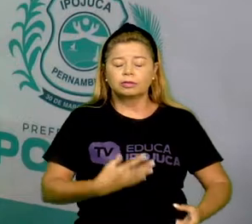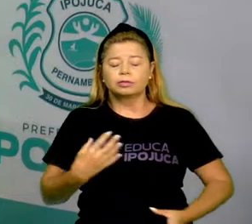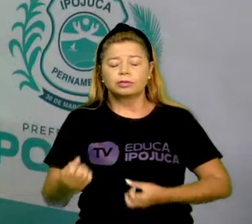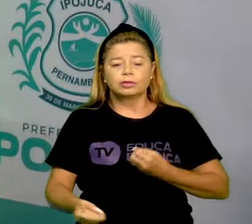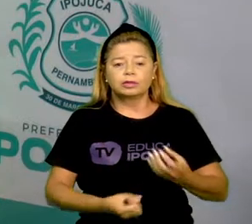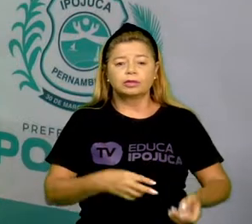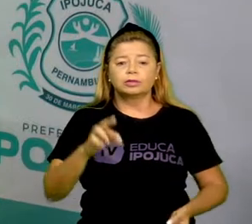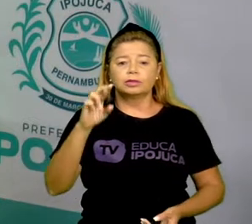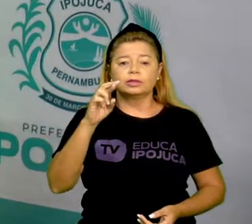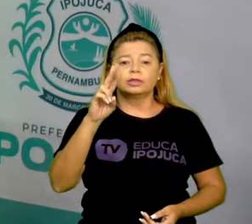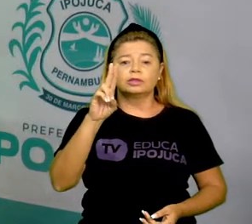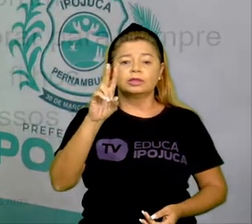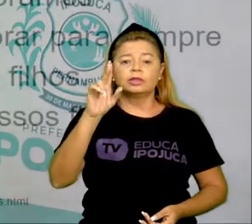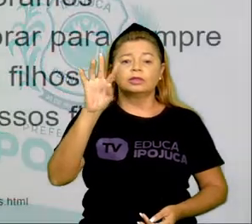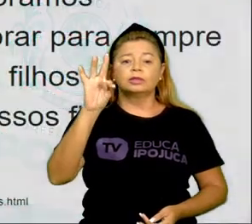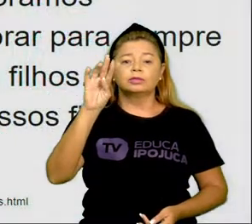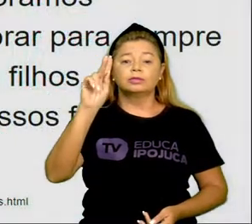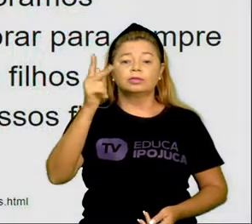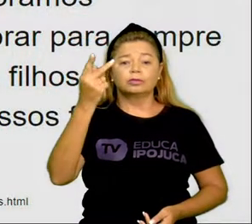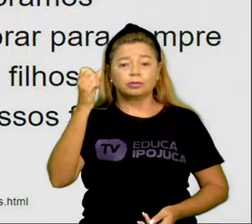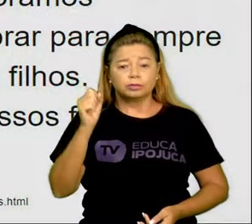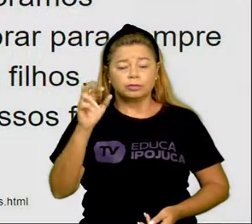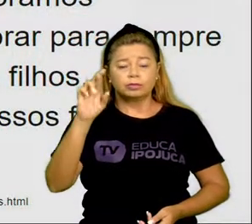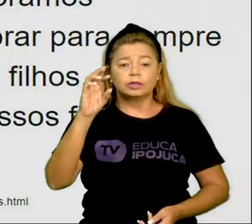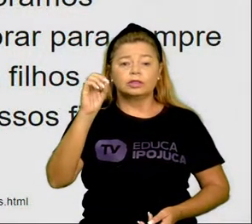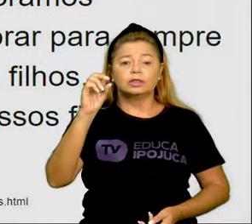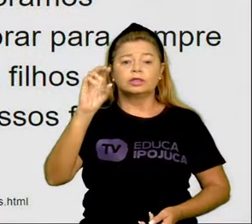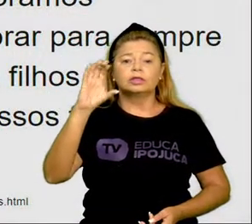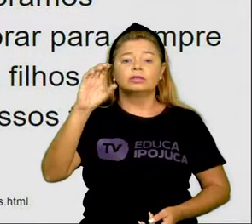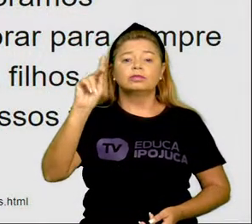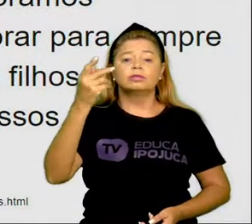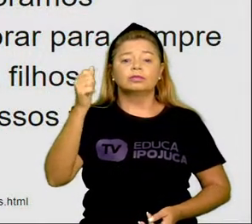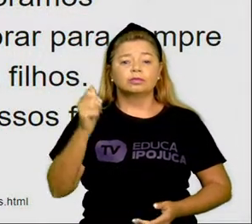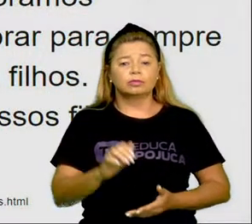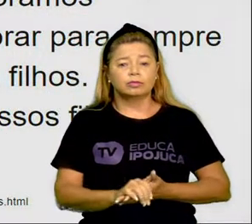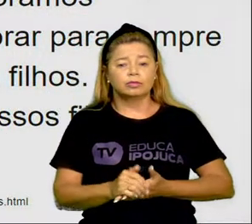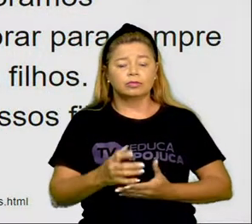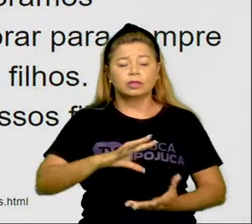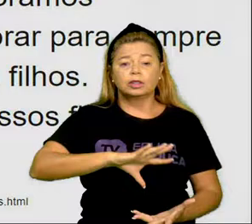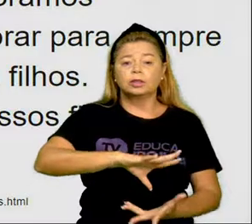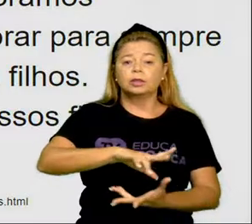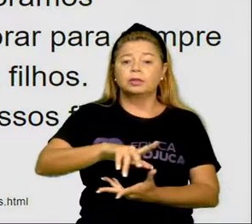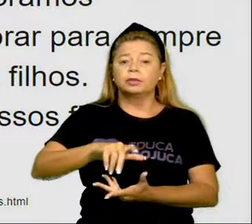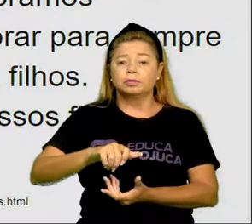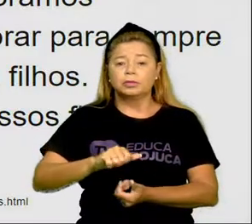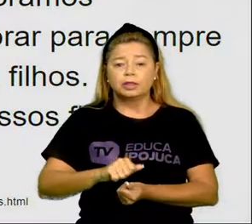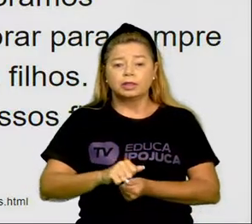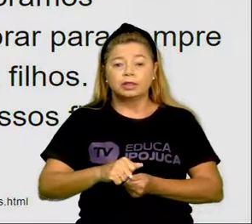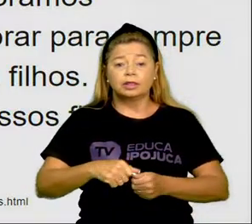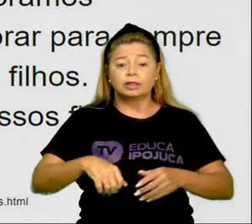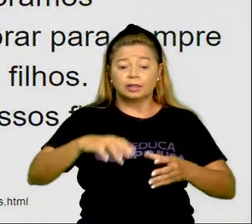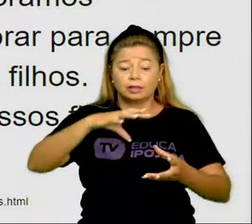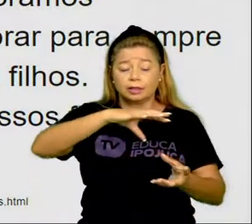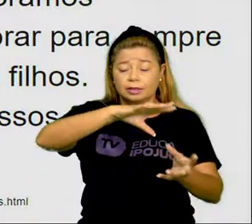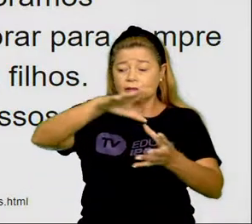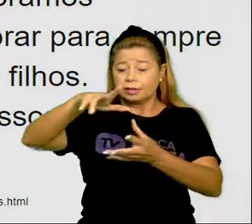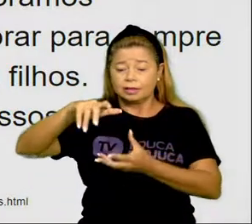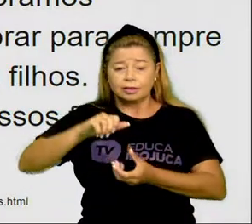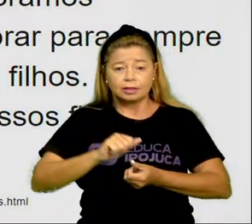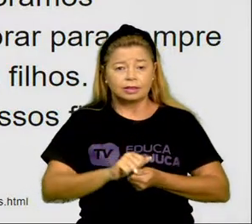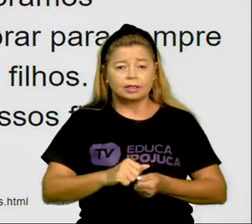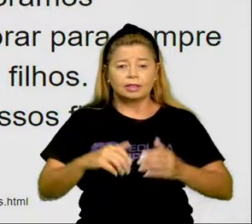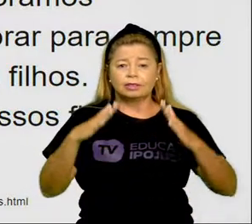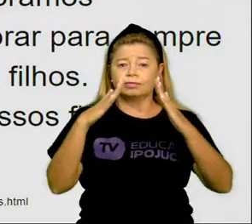Rocha e Otávio Rohn. Azul e lindo, planeta Terra, nossa casa. Este é